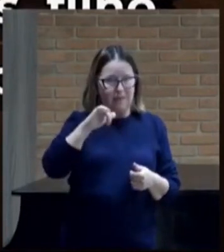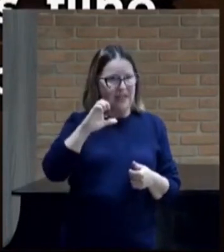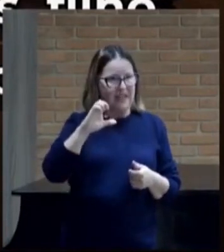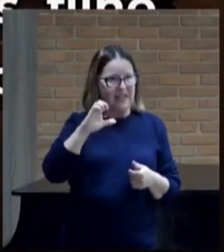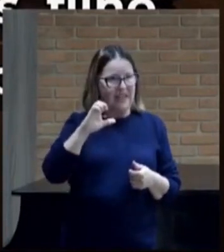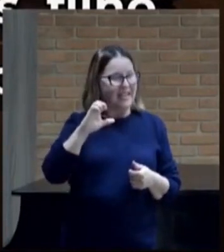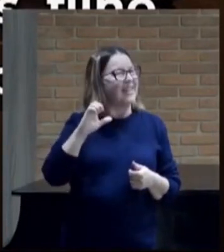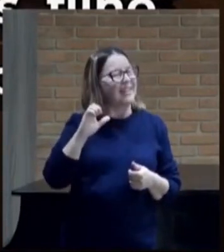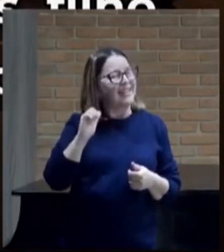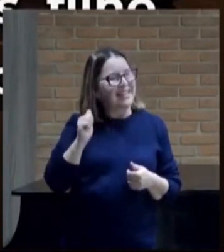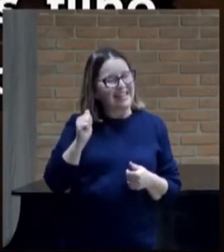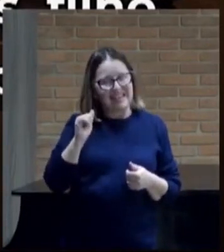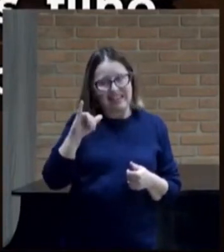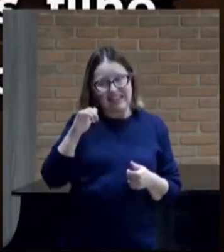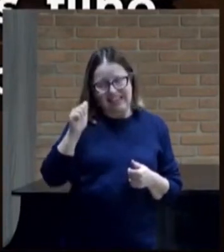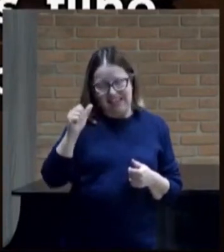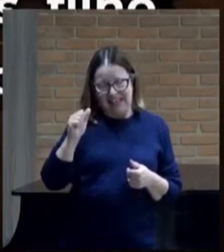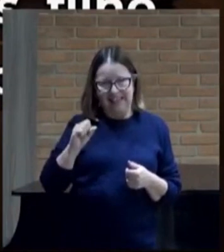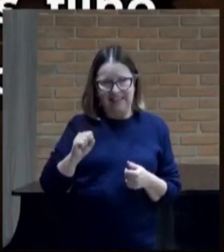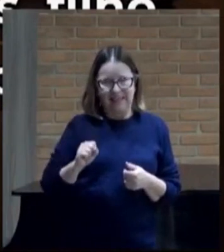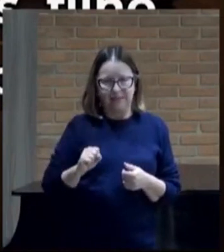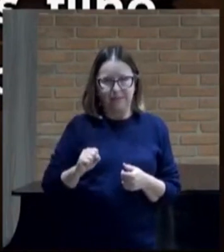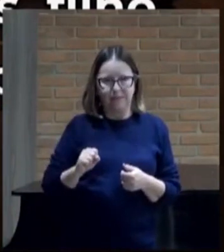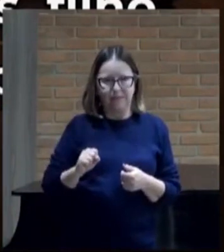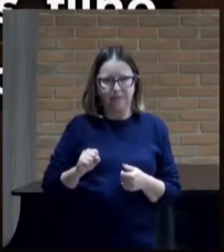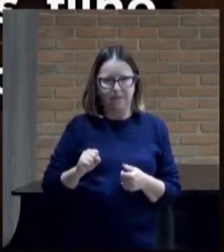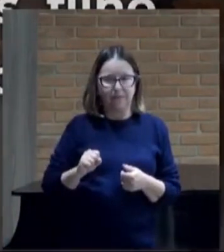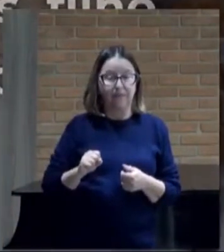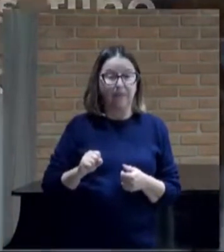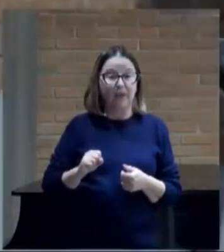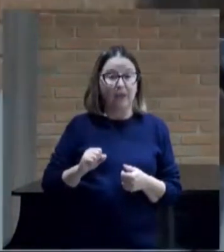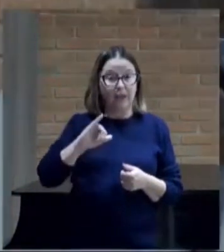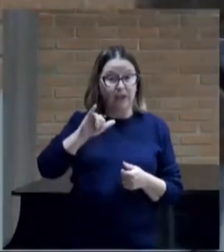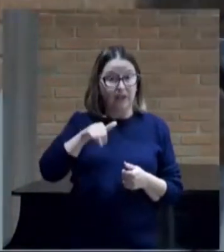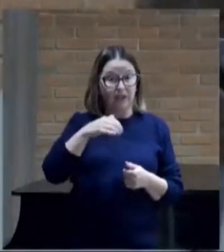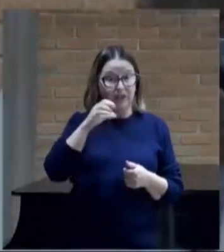Disse Josafá, não fale o rei assim. Ó.